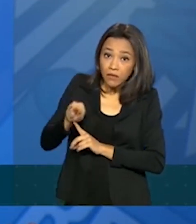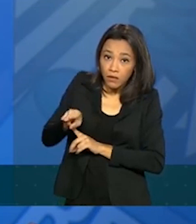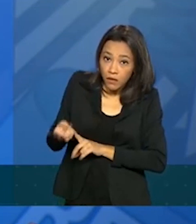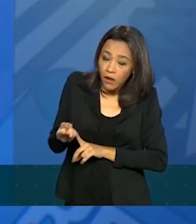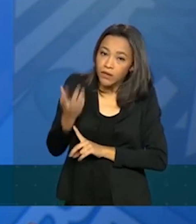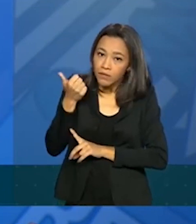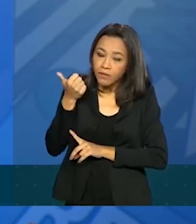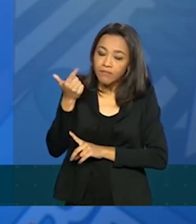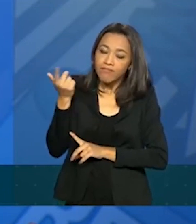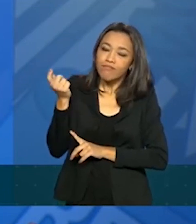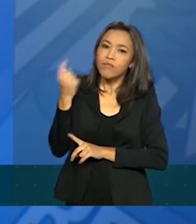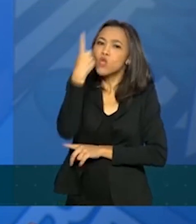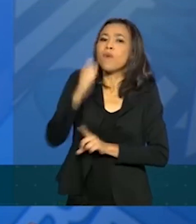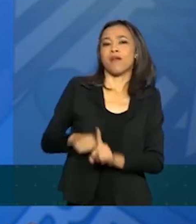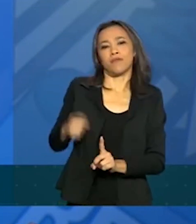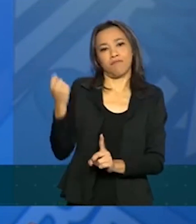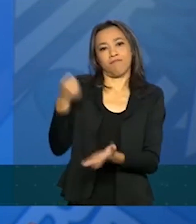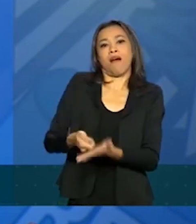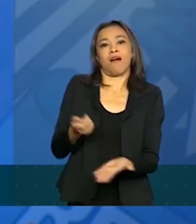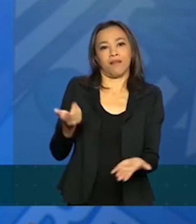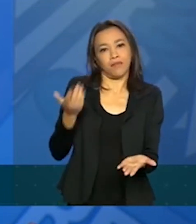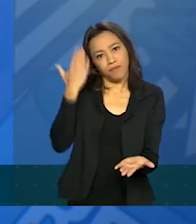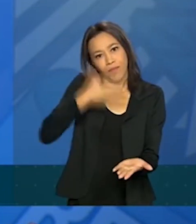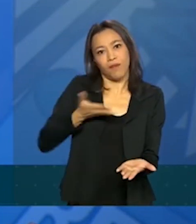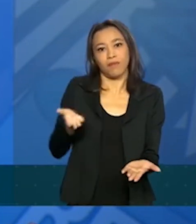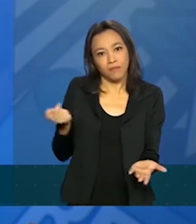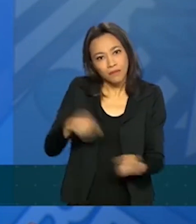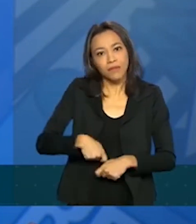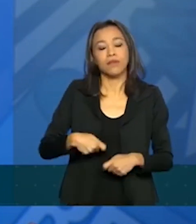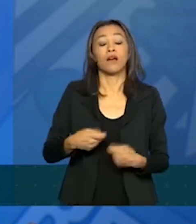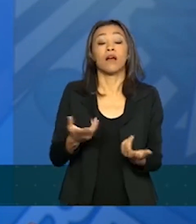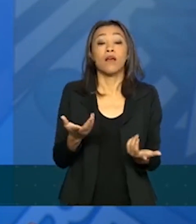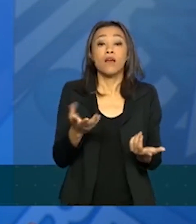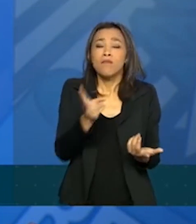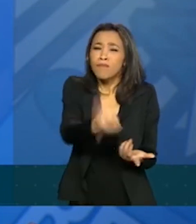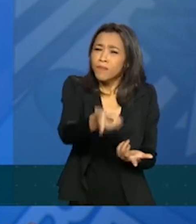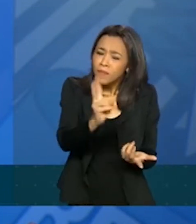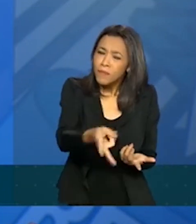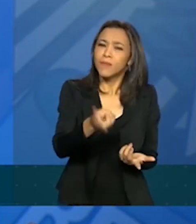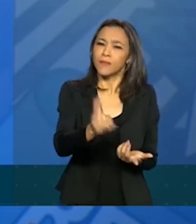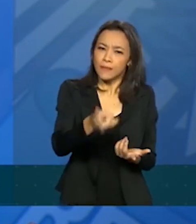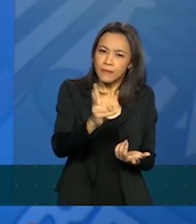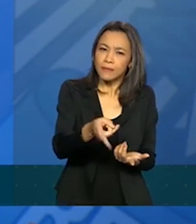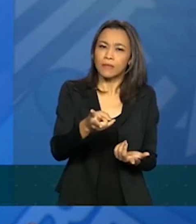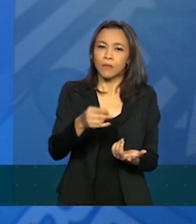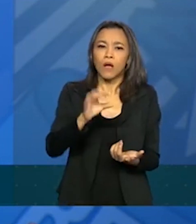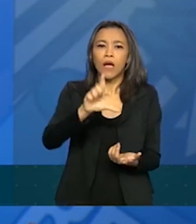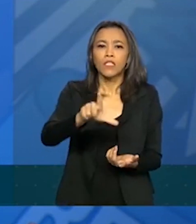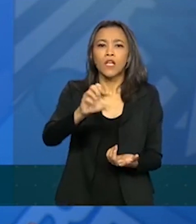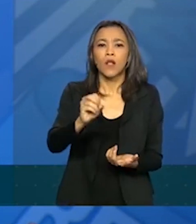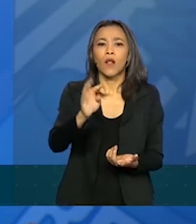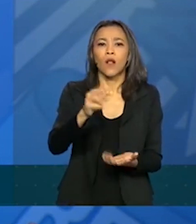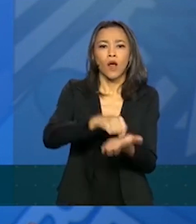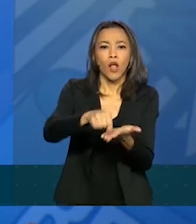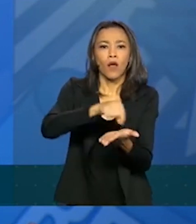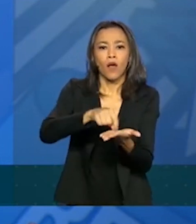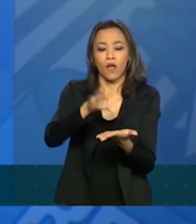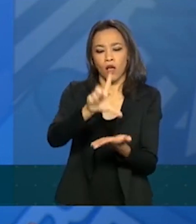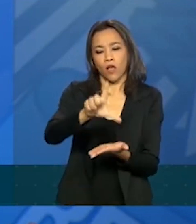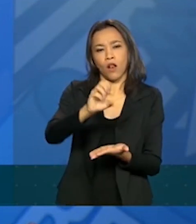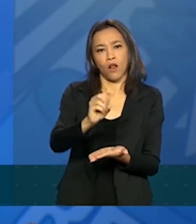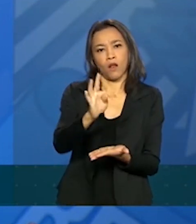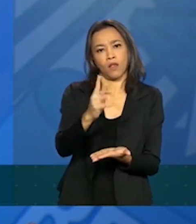em um mês. Isso claramente, mesmo com as lotéricas, geraria